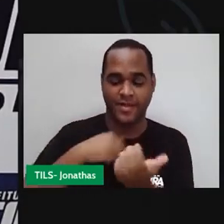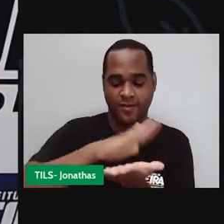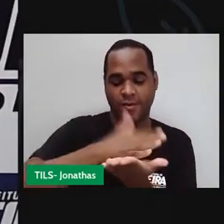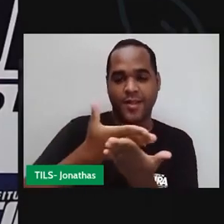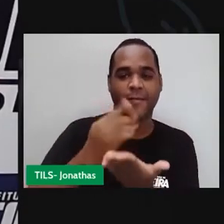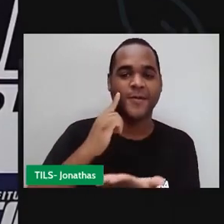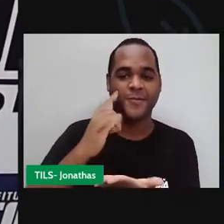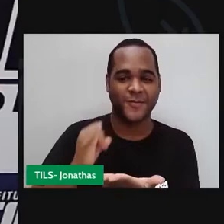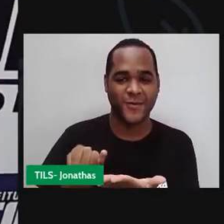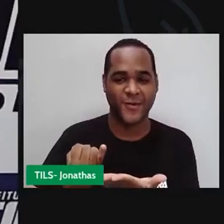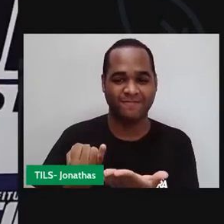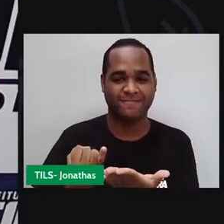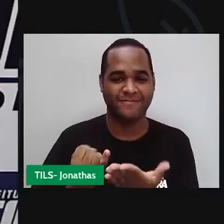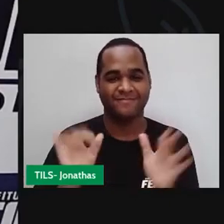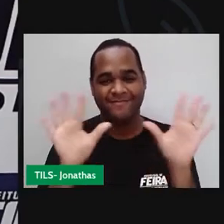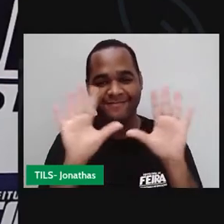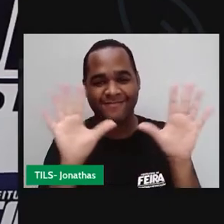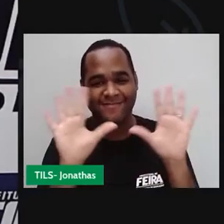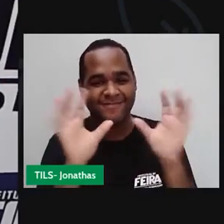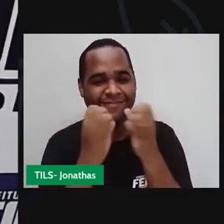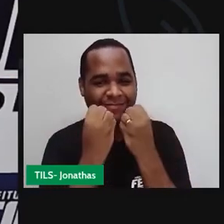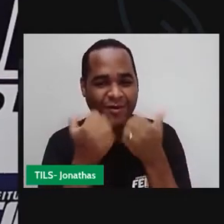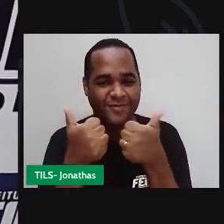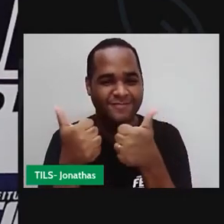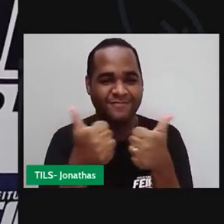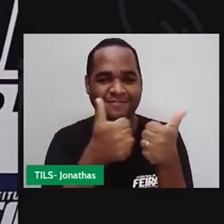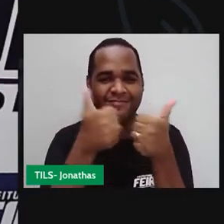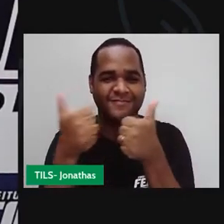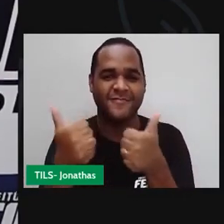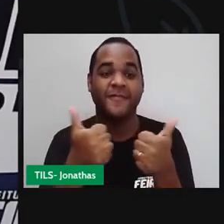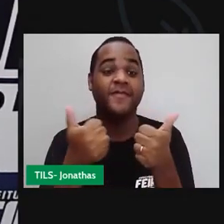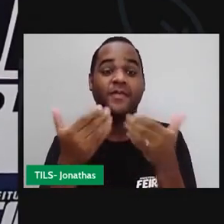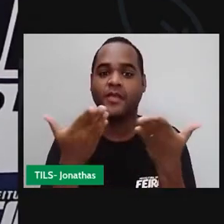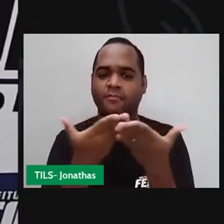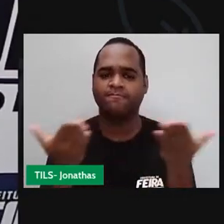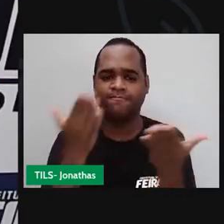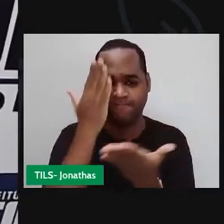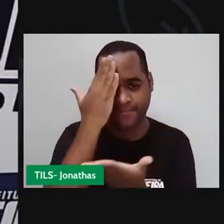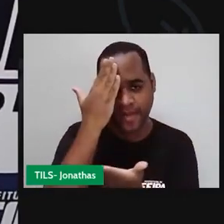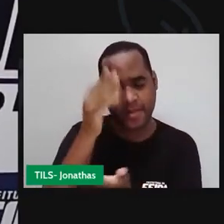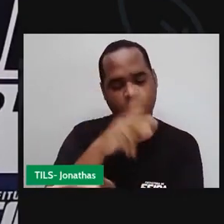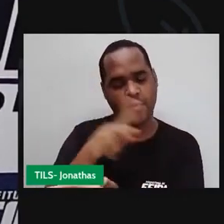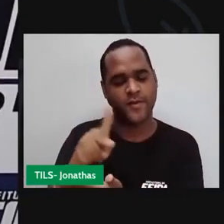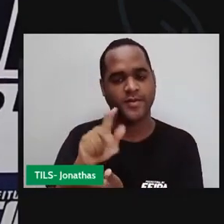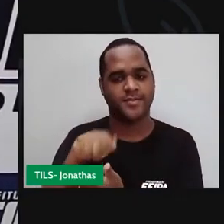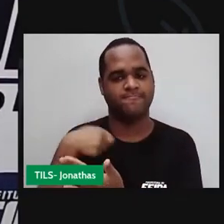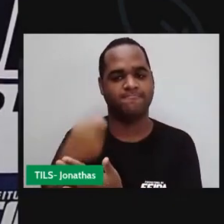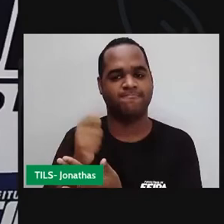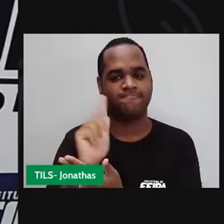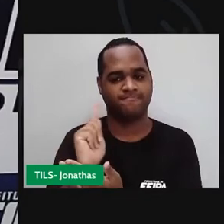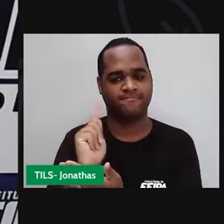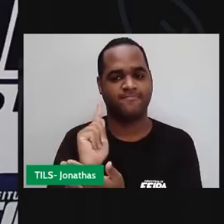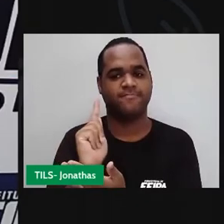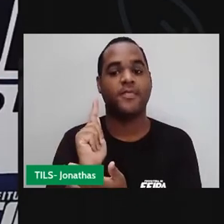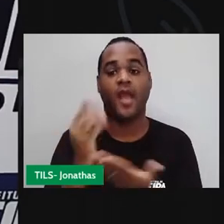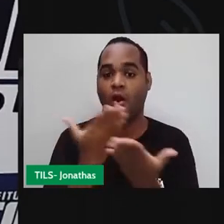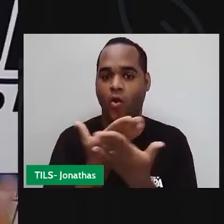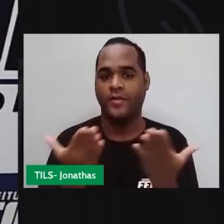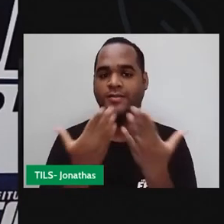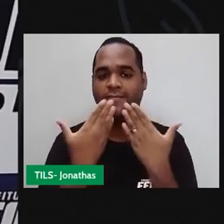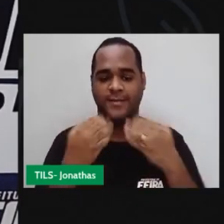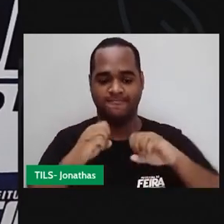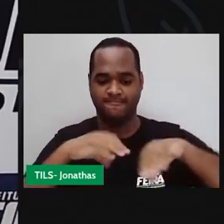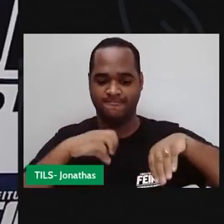Jônatas. Vou dar um oizinho aí para ele. Como vocês sabem, eu sou professora de Geografia. Hoje eu vou dar